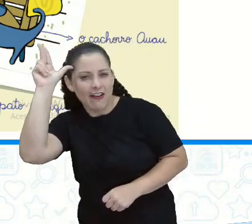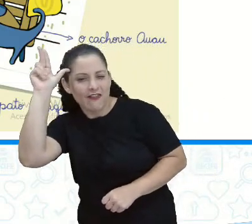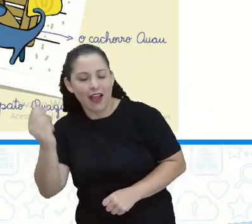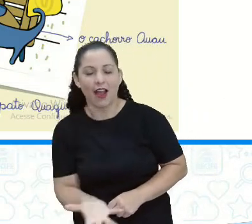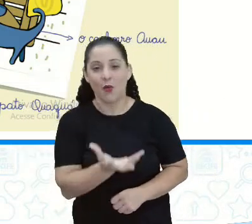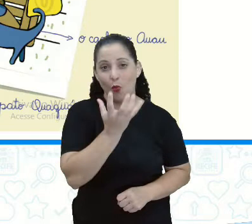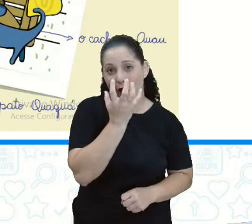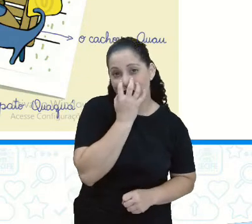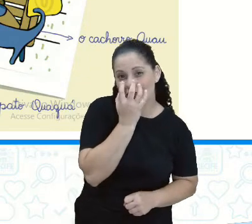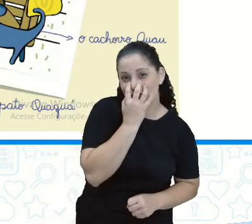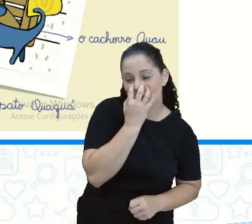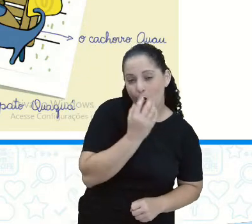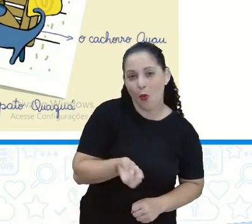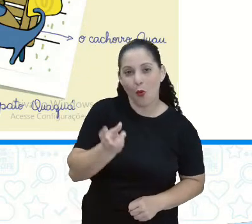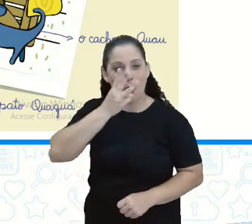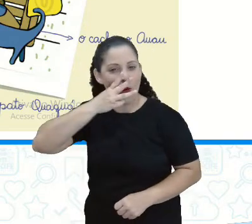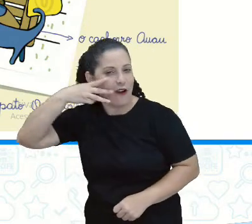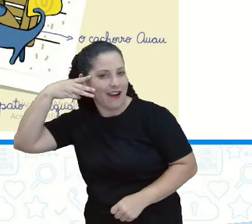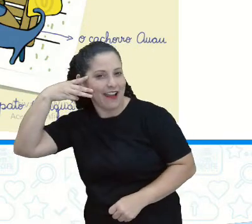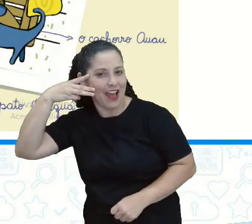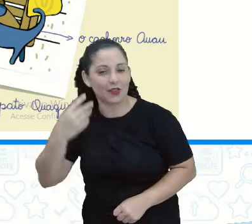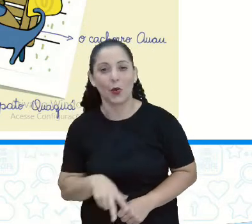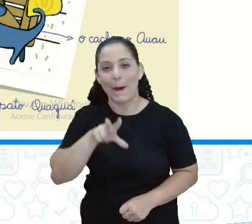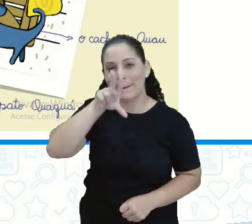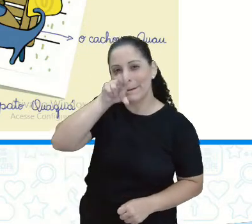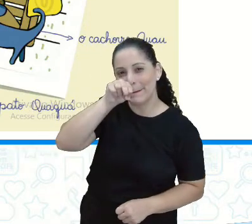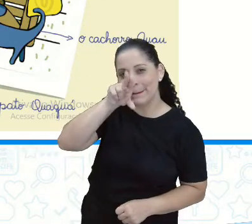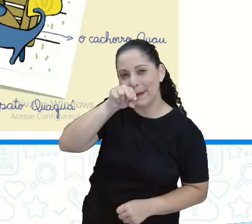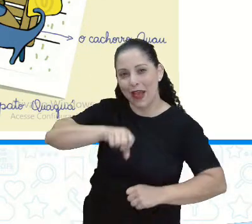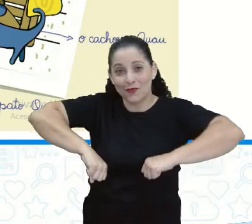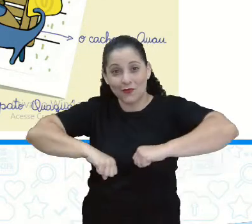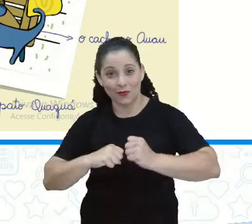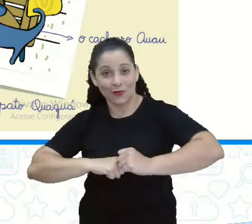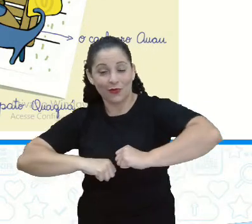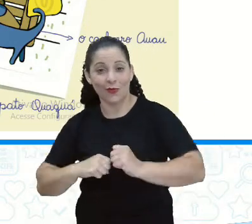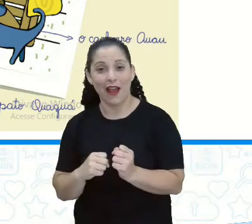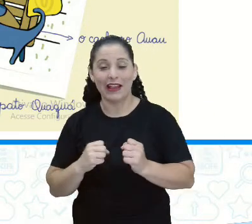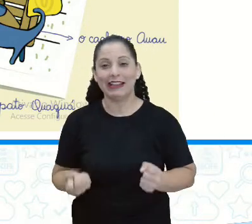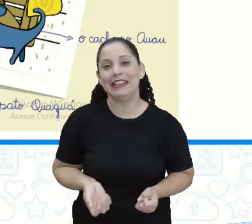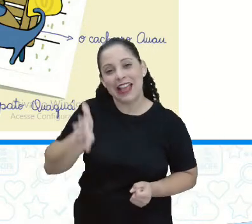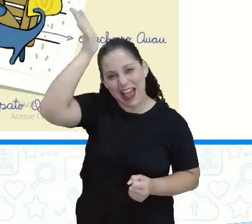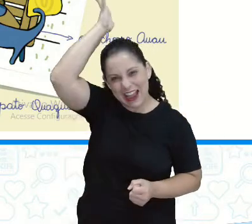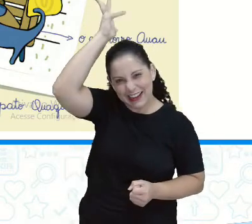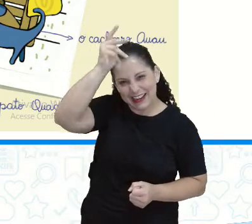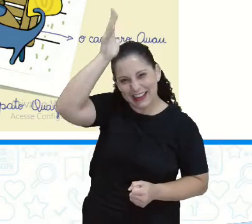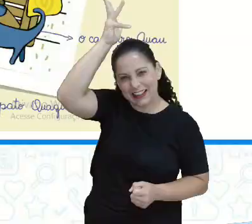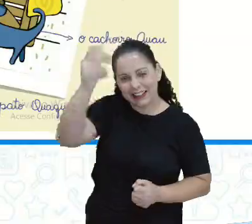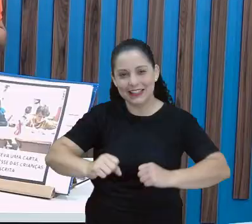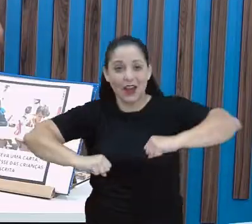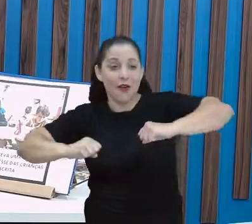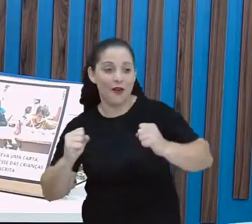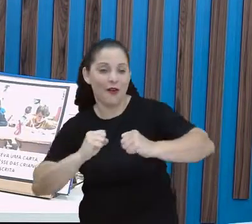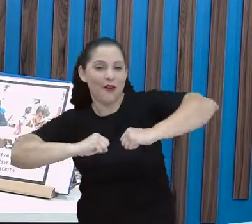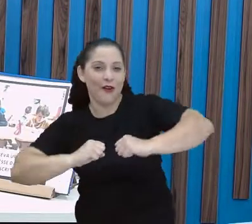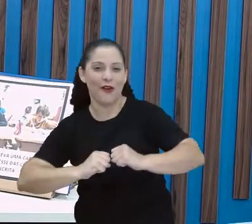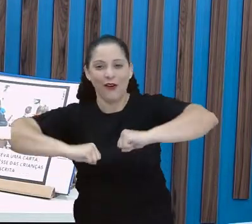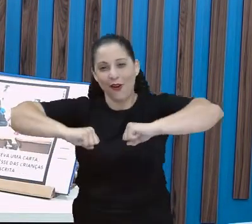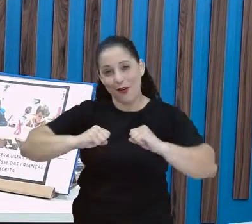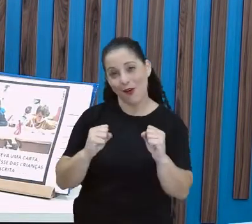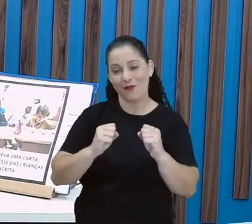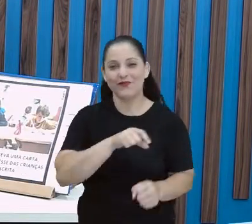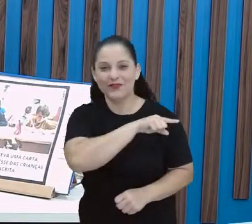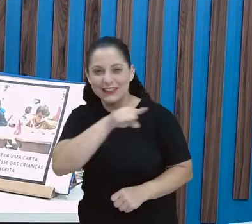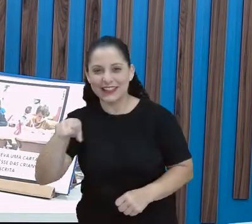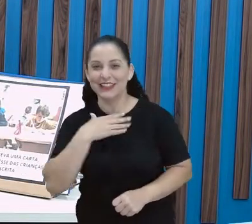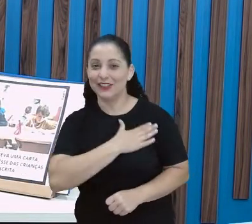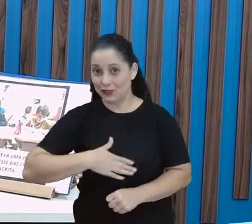Cachorro Uauau O Pato Quacó E a Galinha Cocó E aí, você gostou da